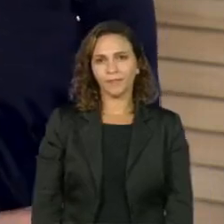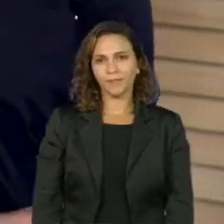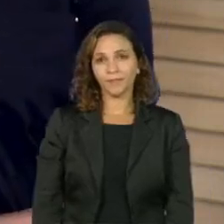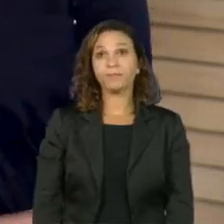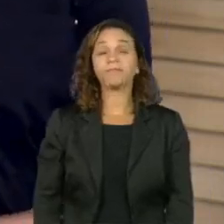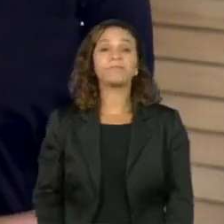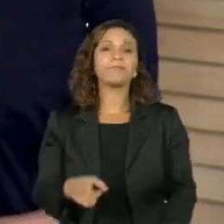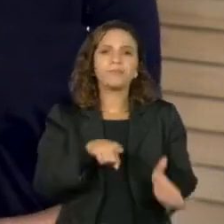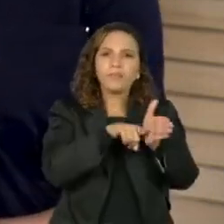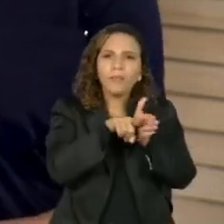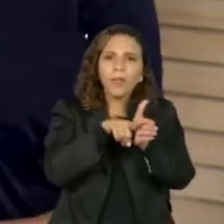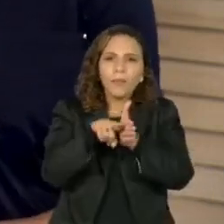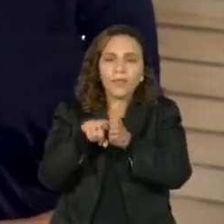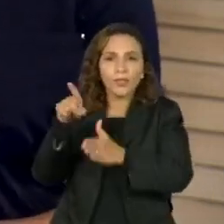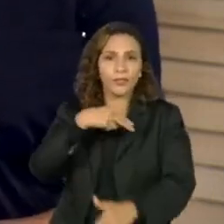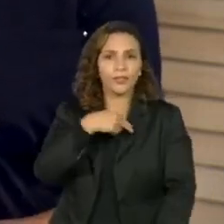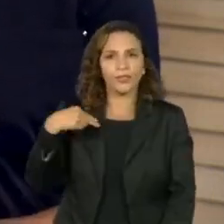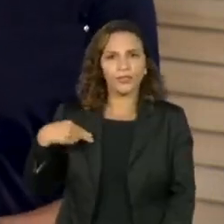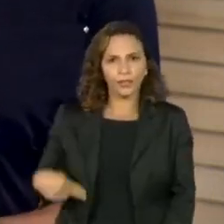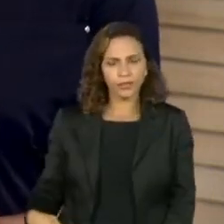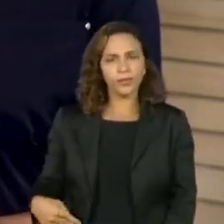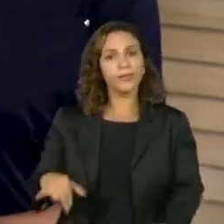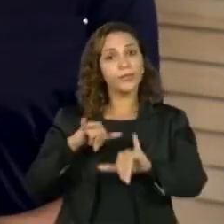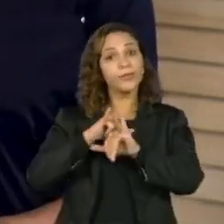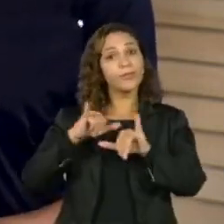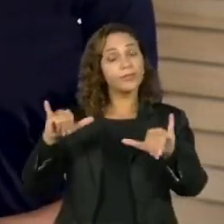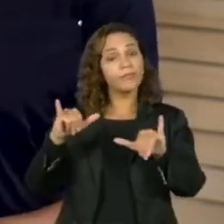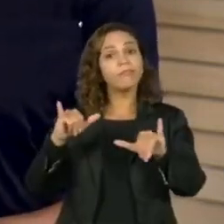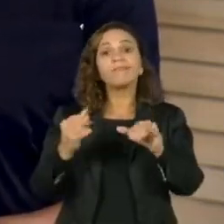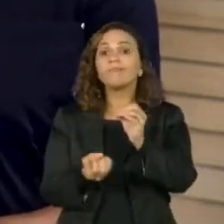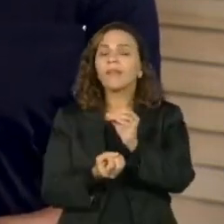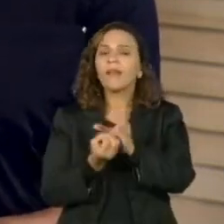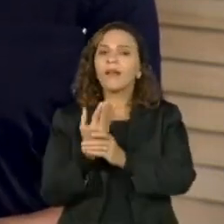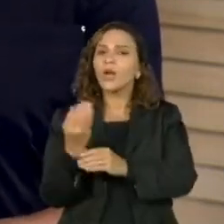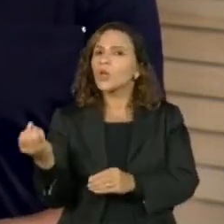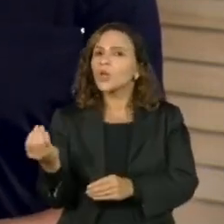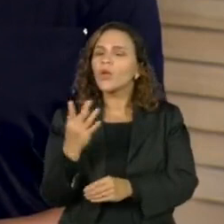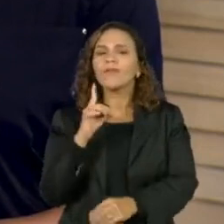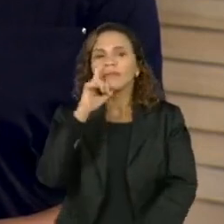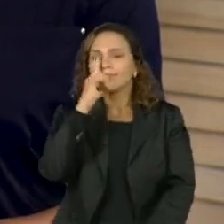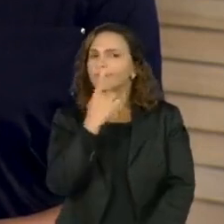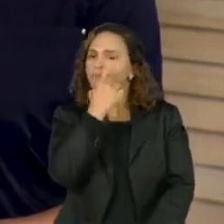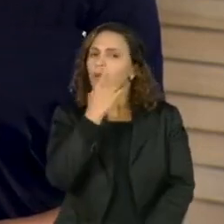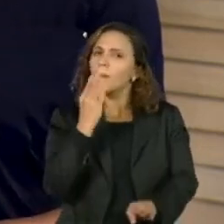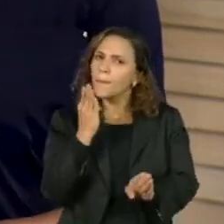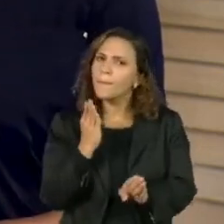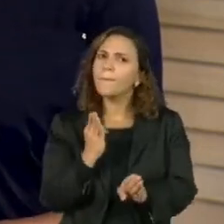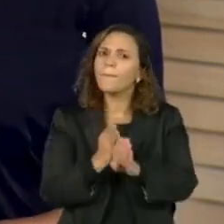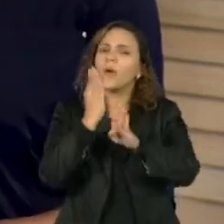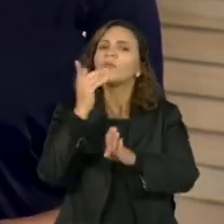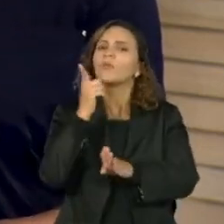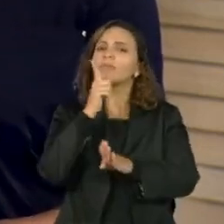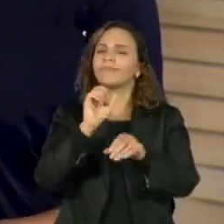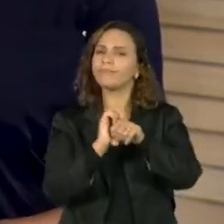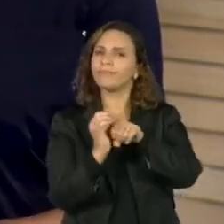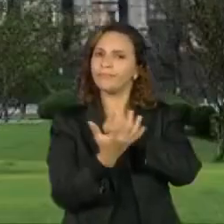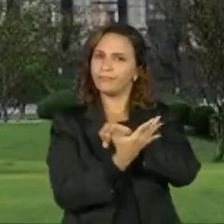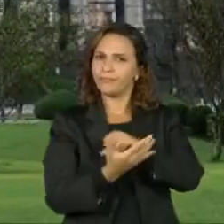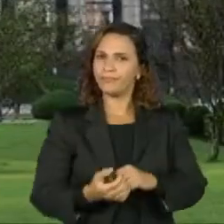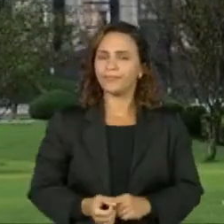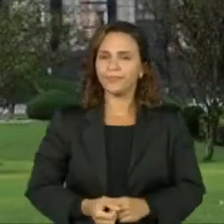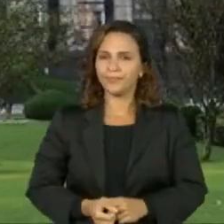Pesquisadores chineses anunciam o desenvolvimento de um novo teste instantâneo e bastante preciso para a Covid-19.